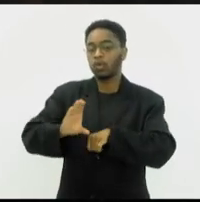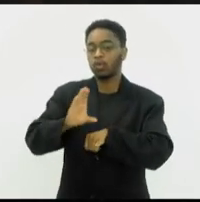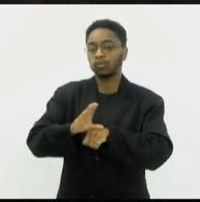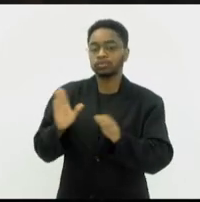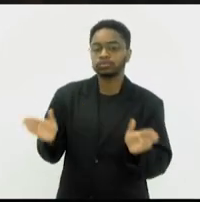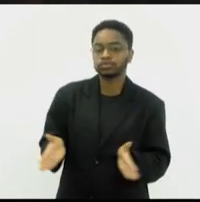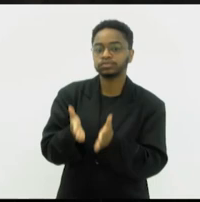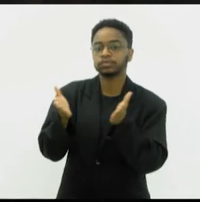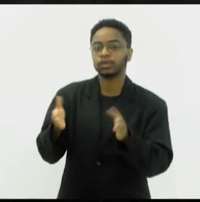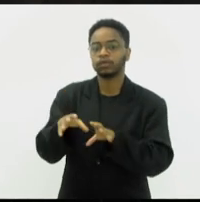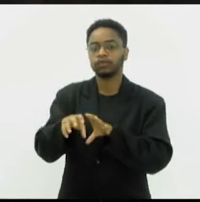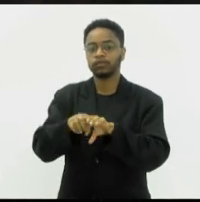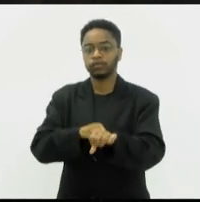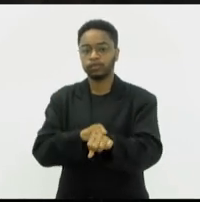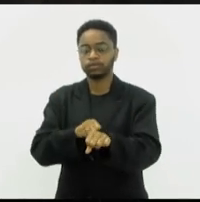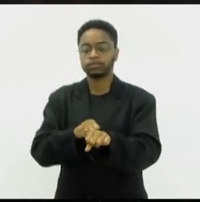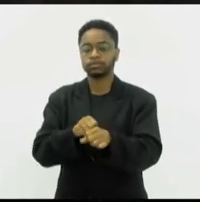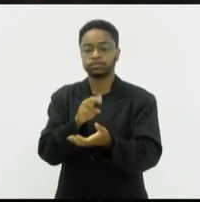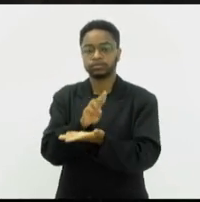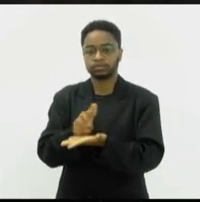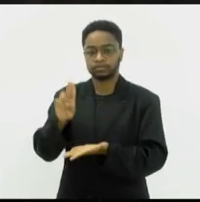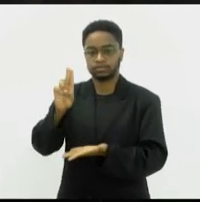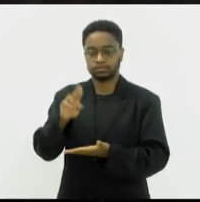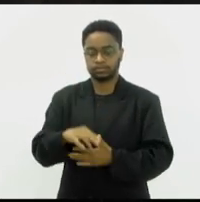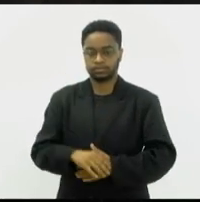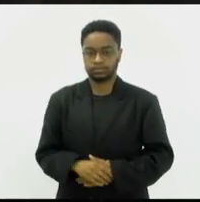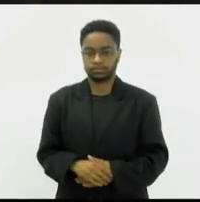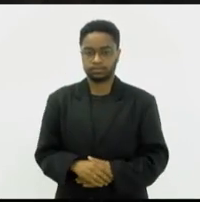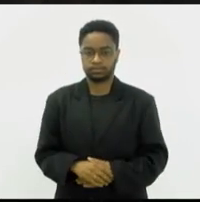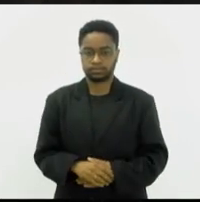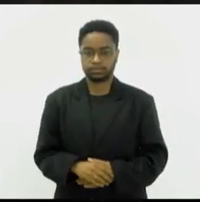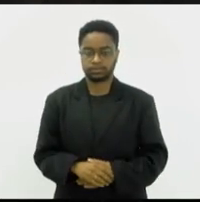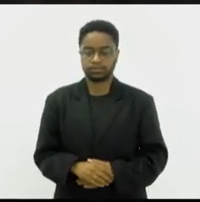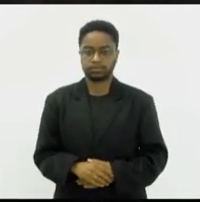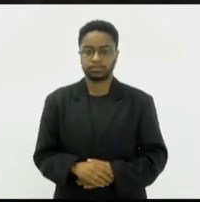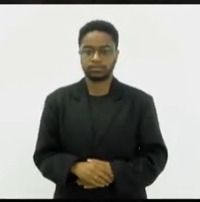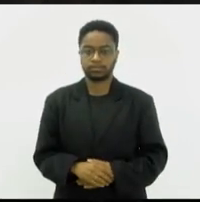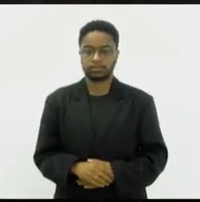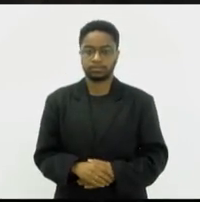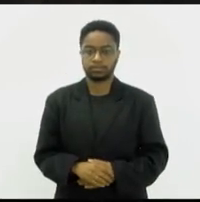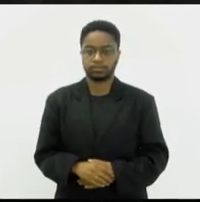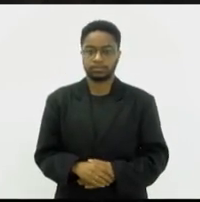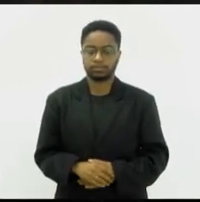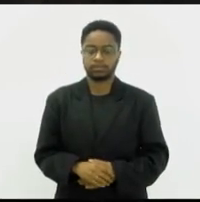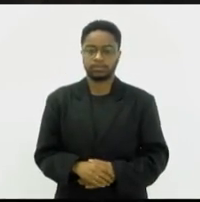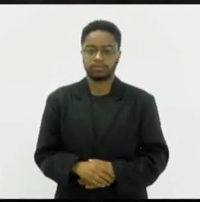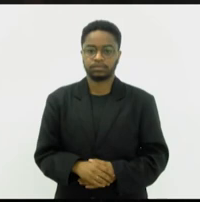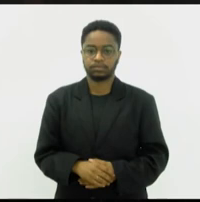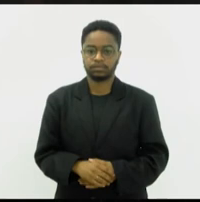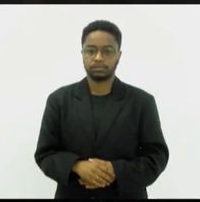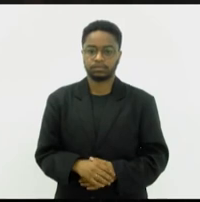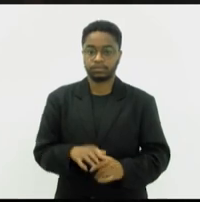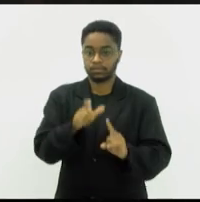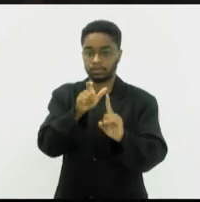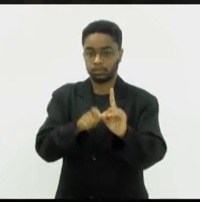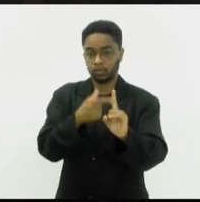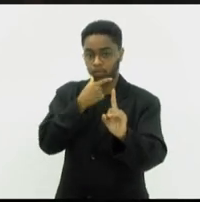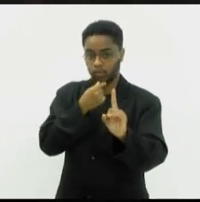formação universitária. O rapaz que discursou, o aluno,